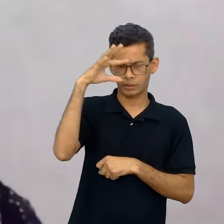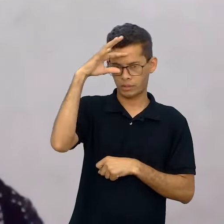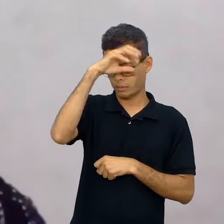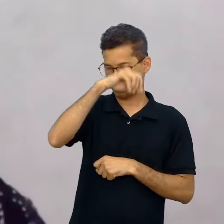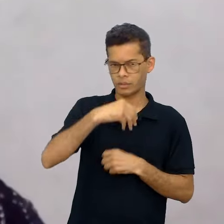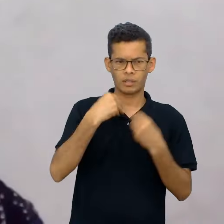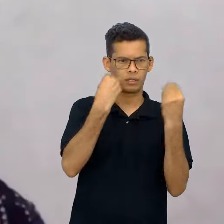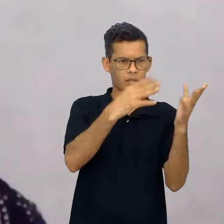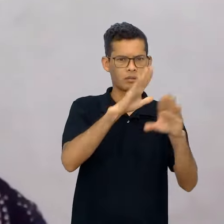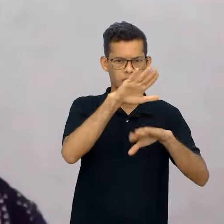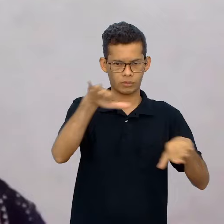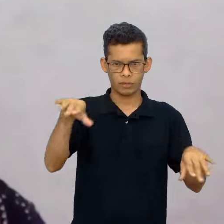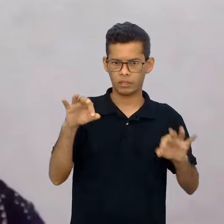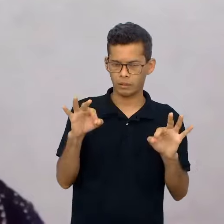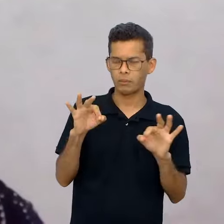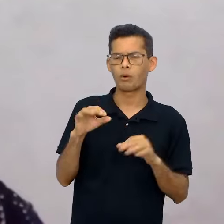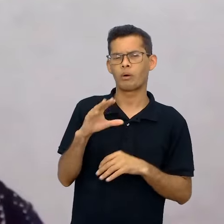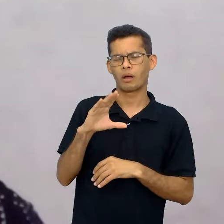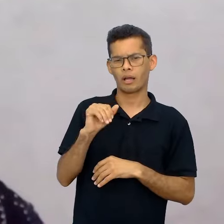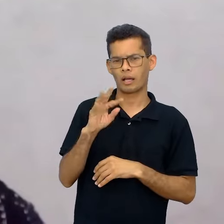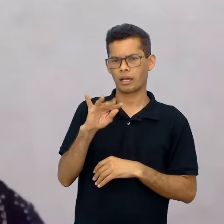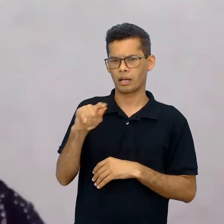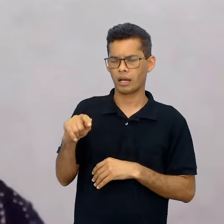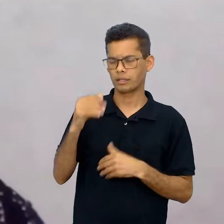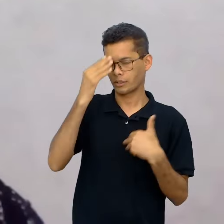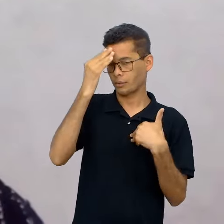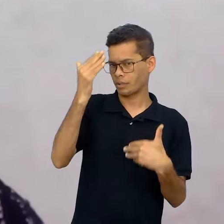estudantes. Kátia, muito obrigada.